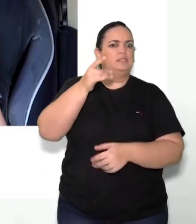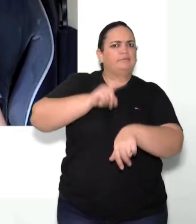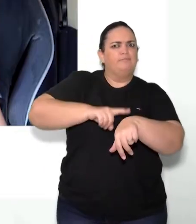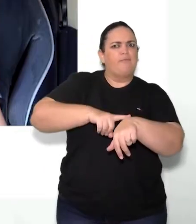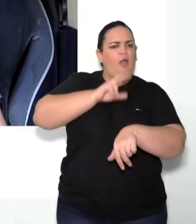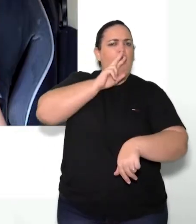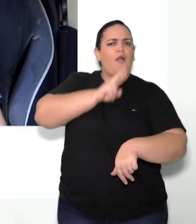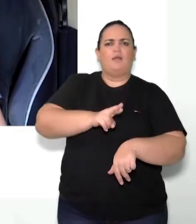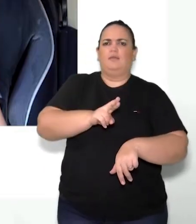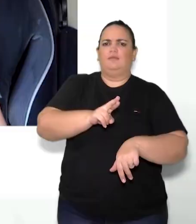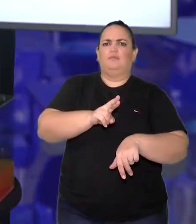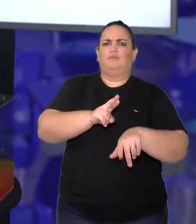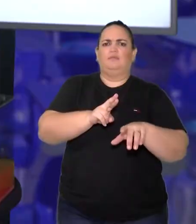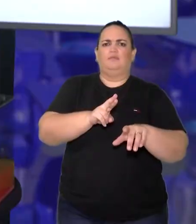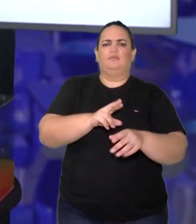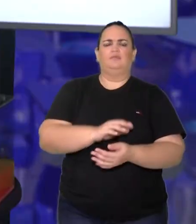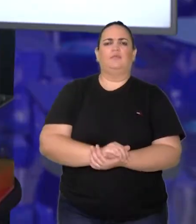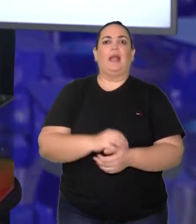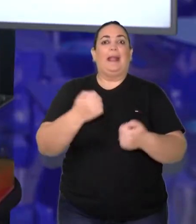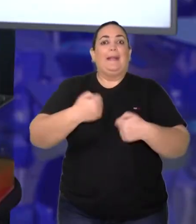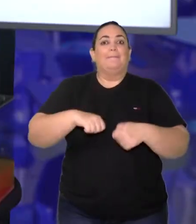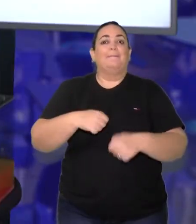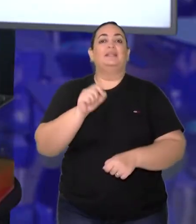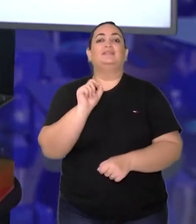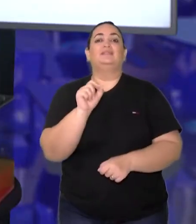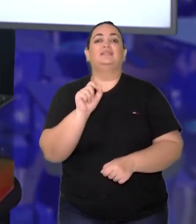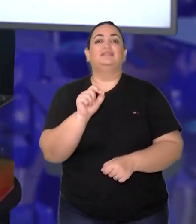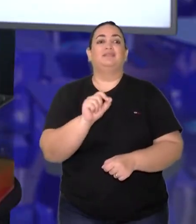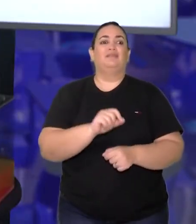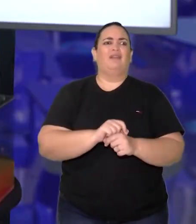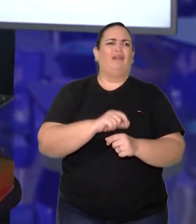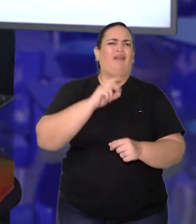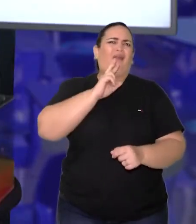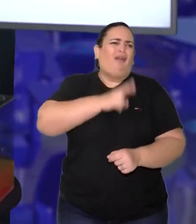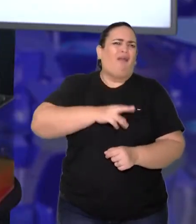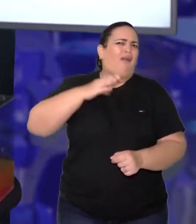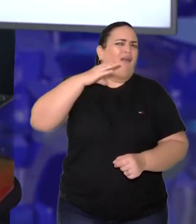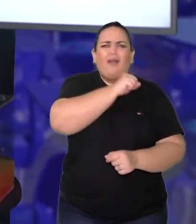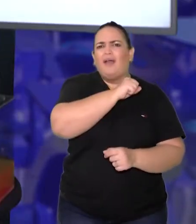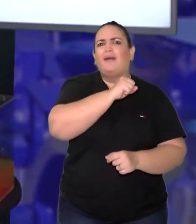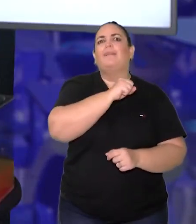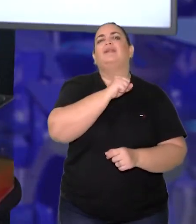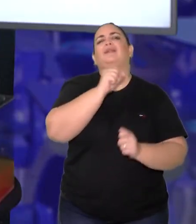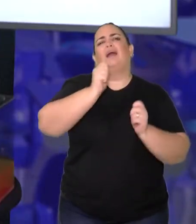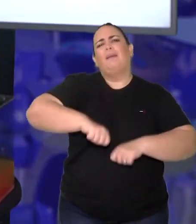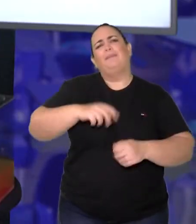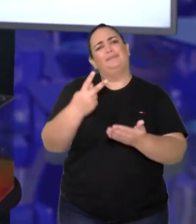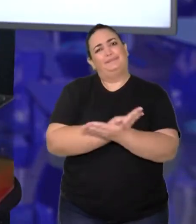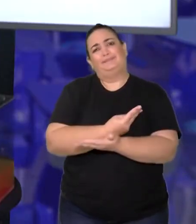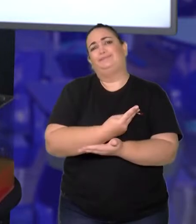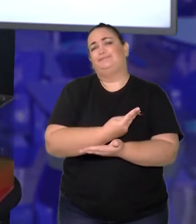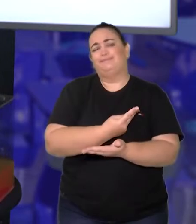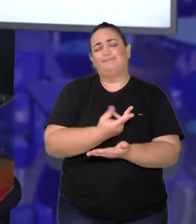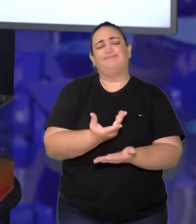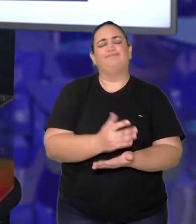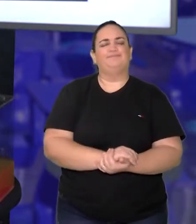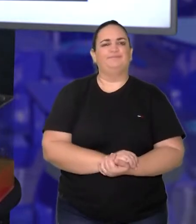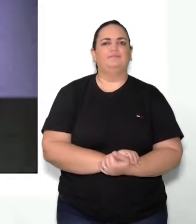conta que, para a gente ter a necessidade de responder de imediato, às vezes acabamos errando a resposta, tá?